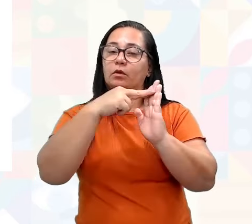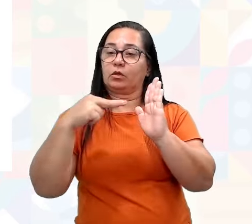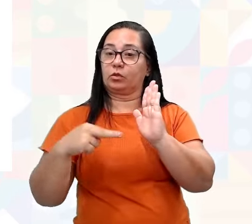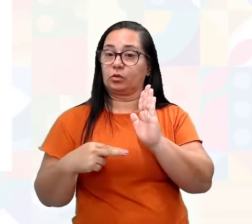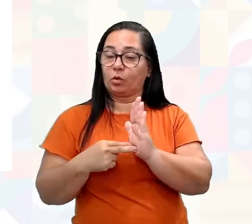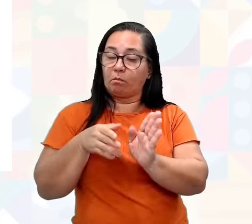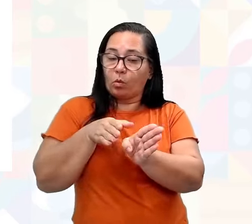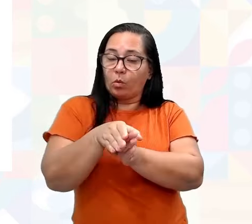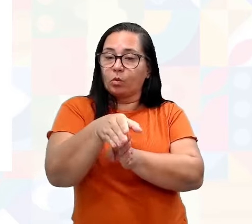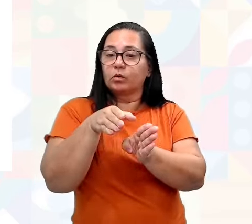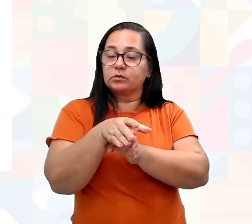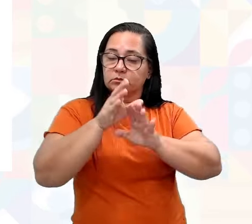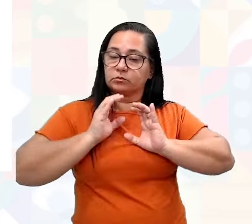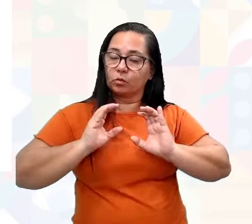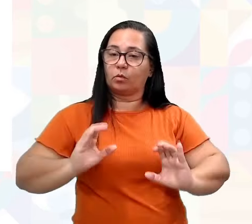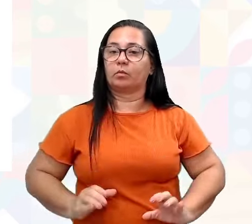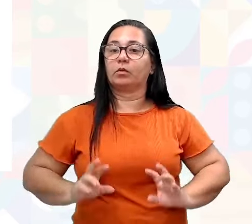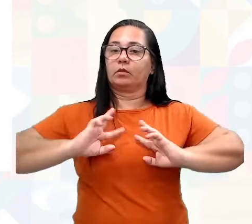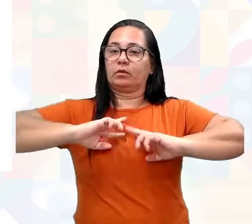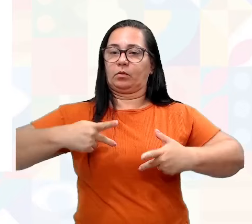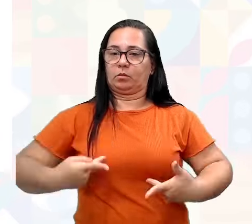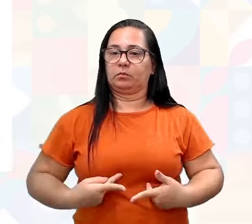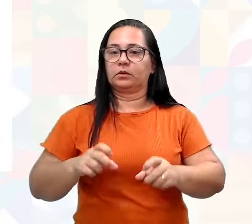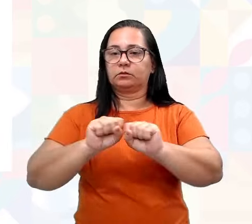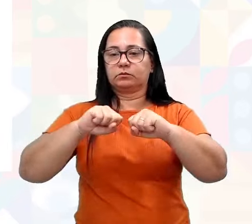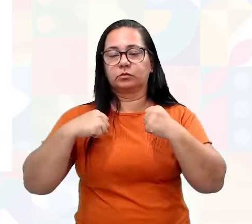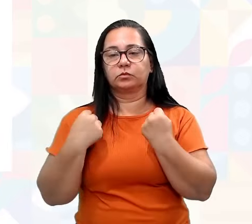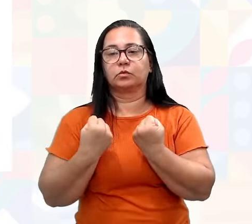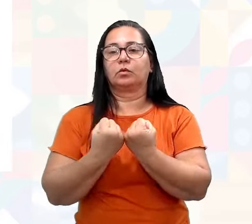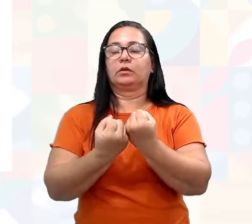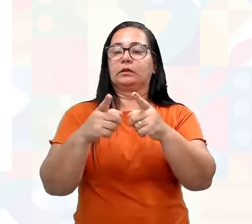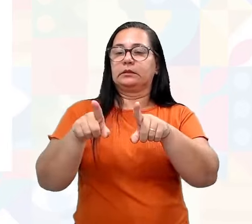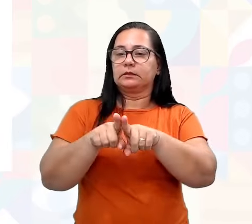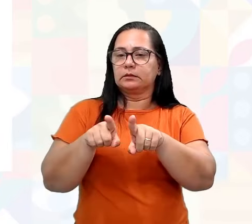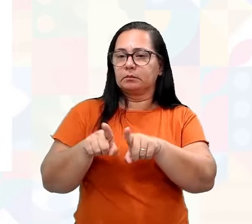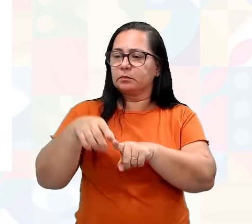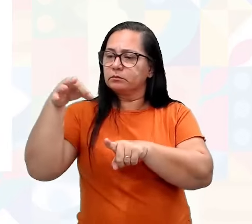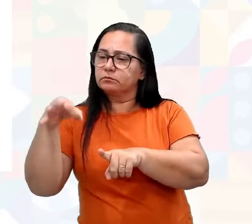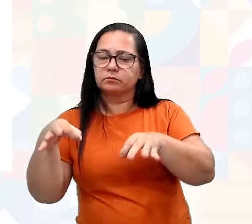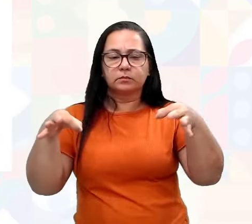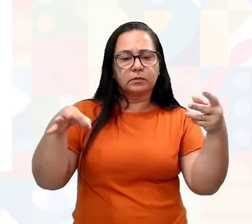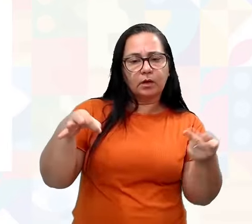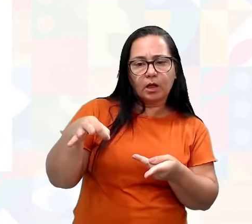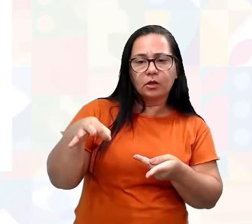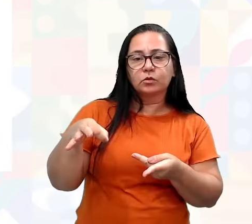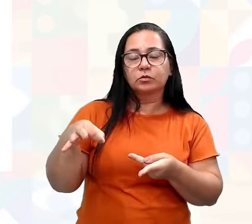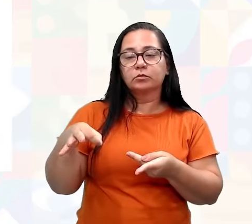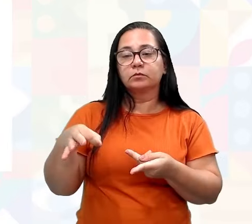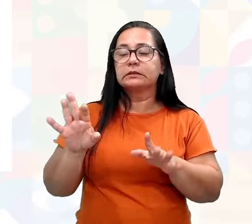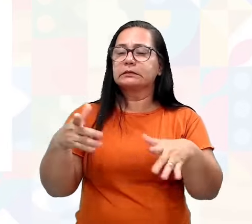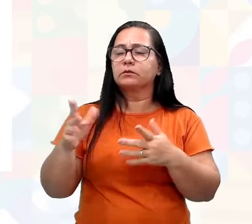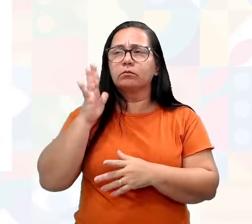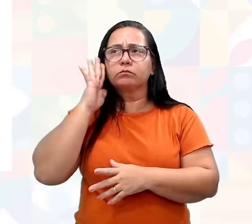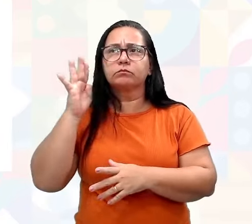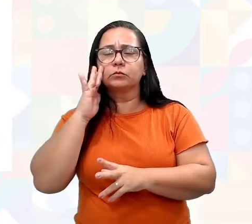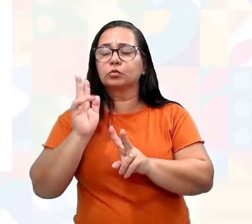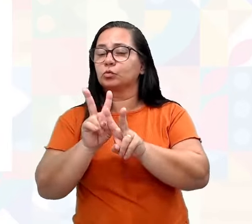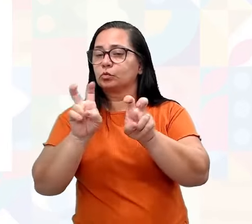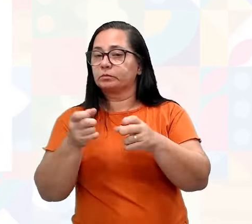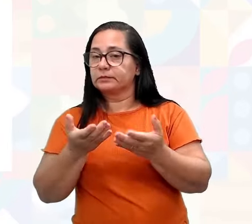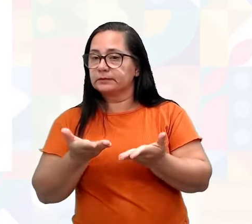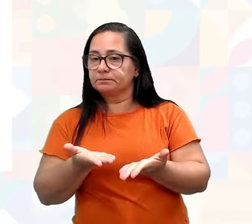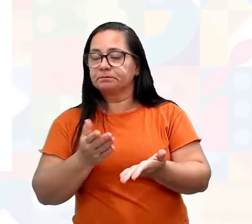que orientam um comportamento humano em sociedade, definindo o que é certo e que é errado. Então, vamos refletir um pouco sobre isso aí.